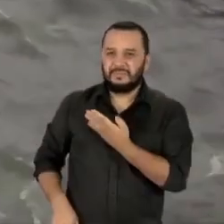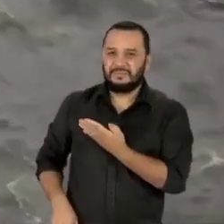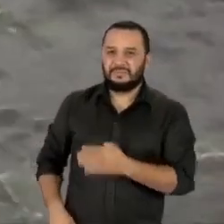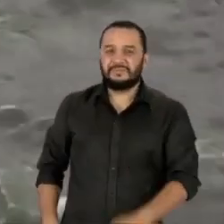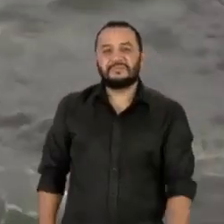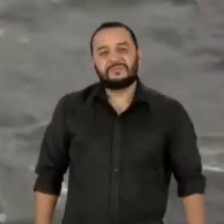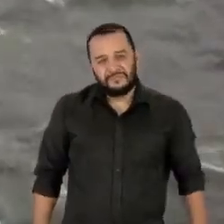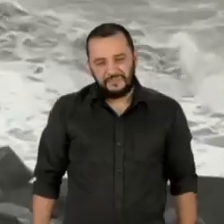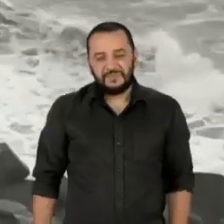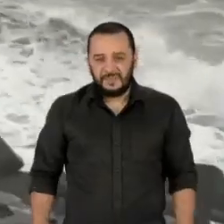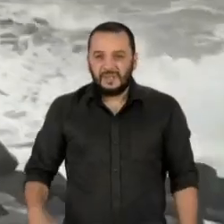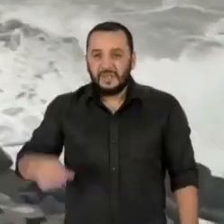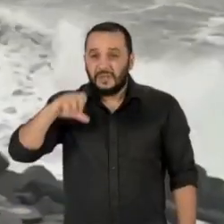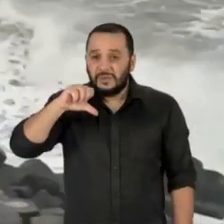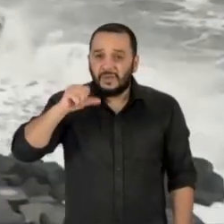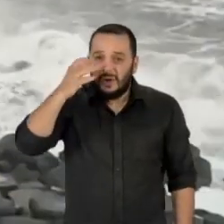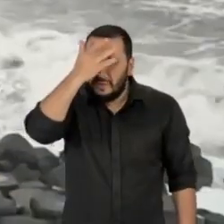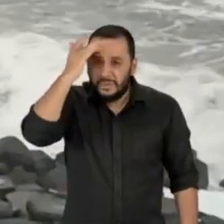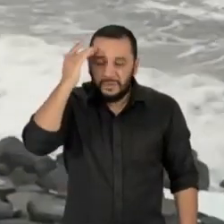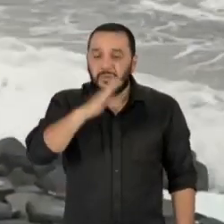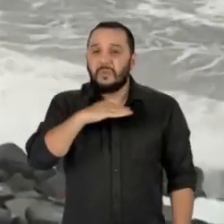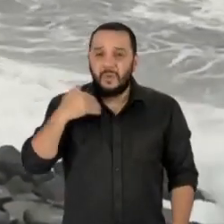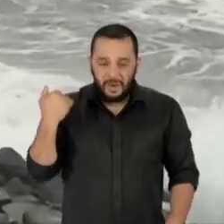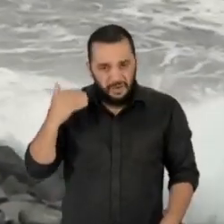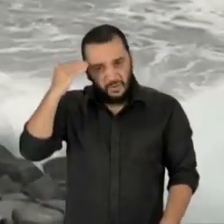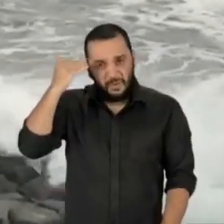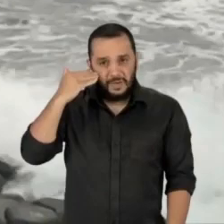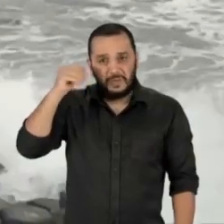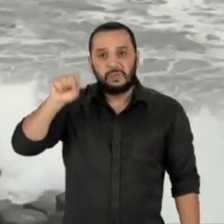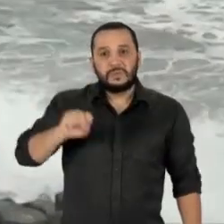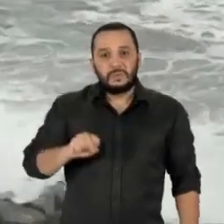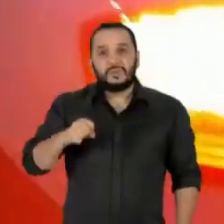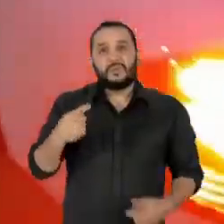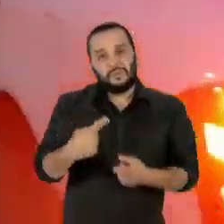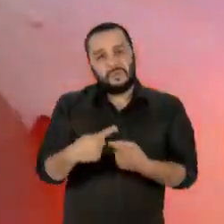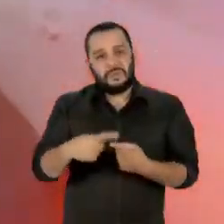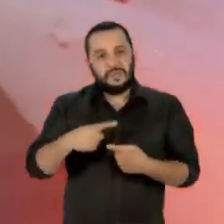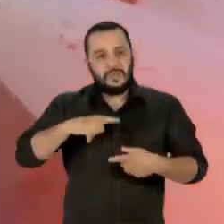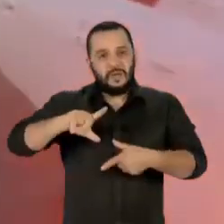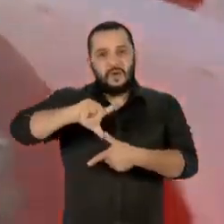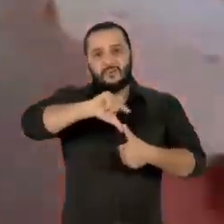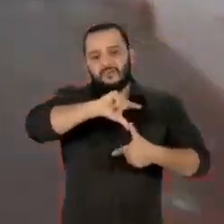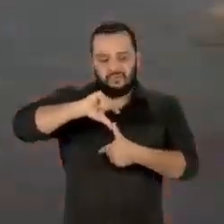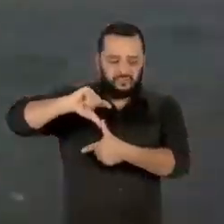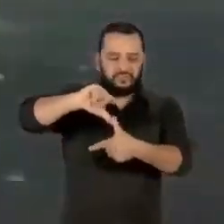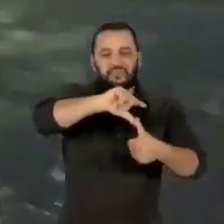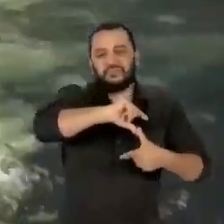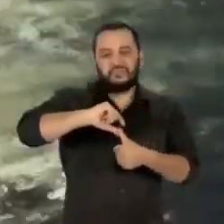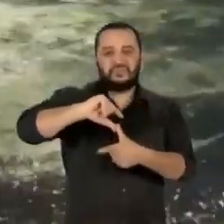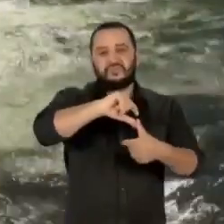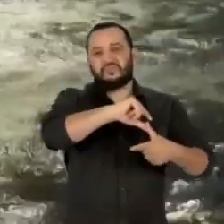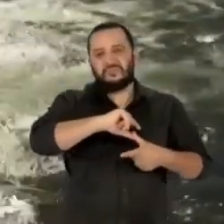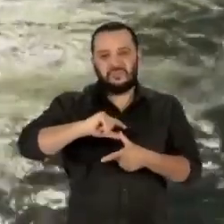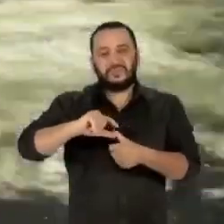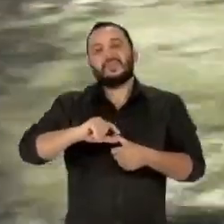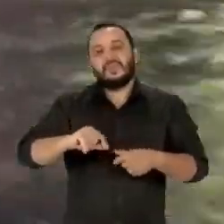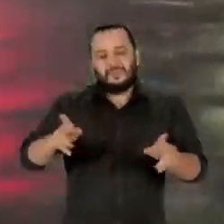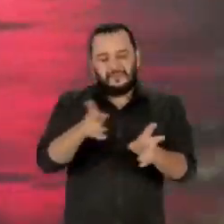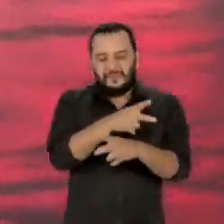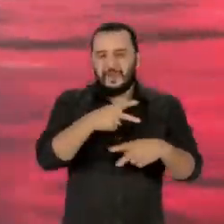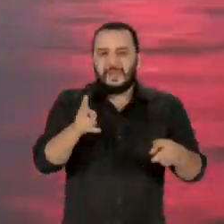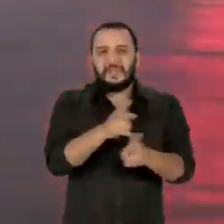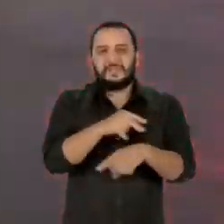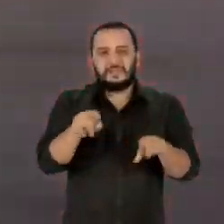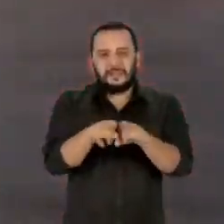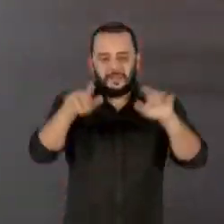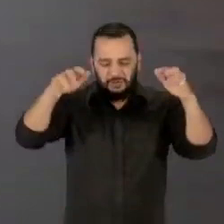Pelo menos nove pessoas morreram na Coreia do Sul após a passagem do tufão Mitag que provocou fortes ventos e